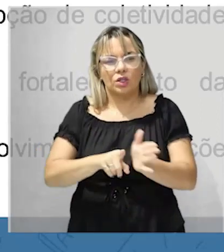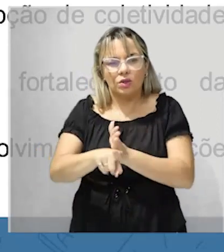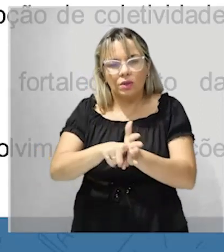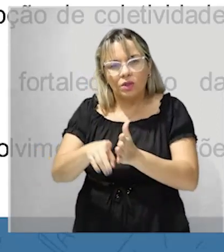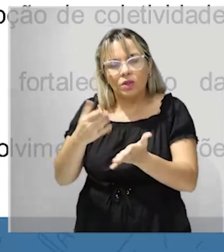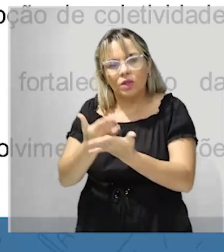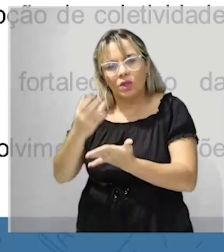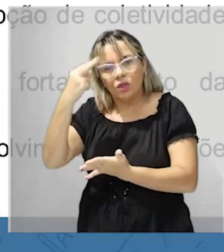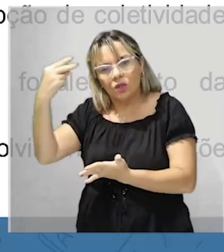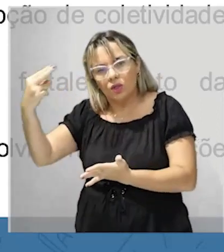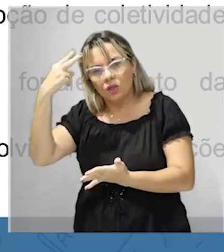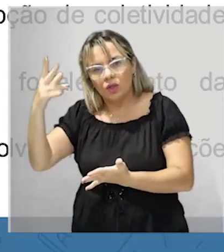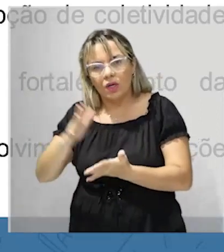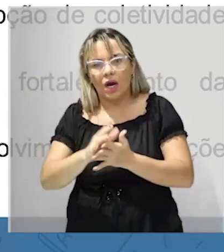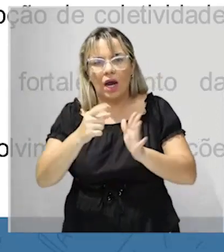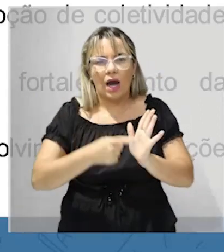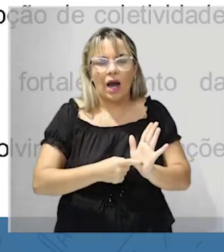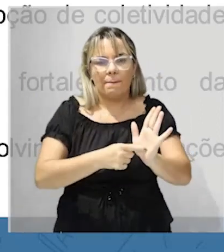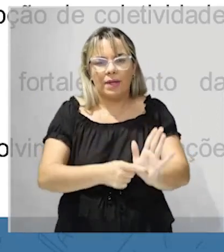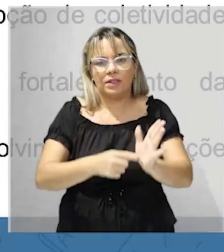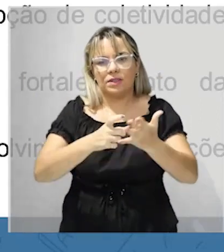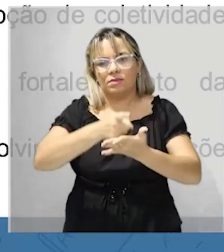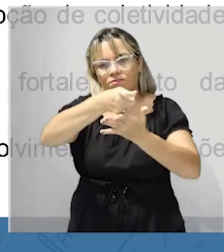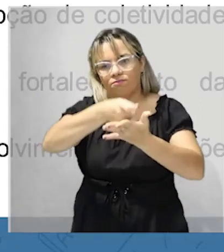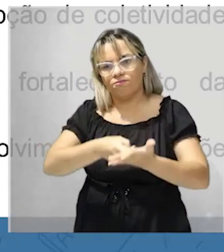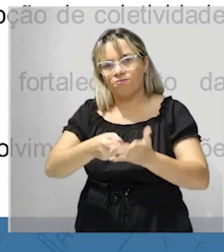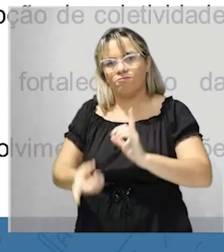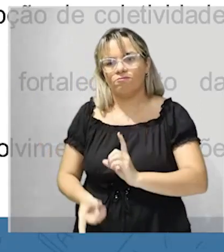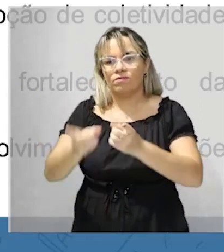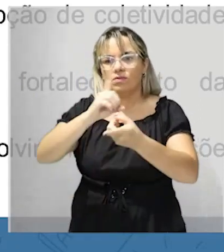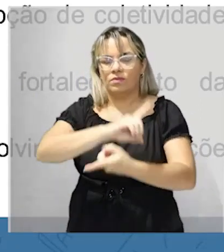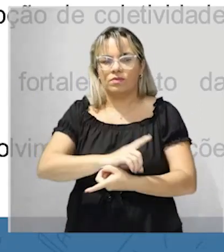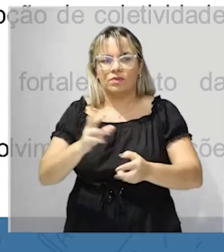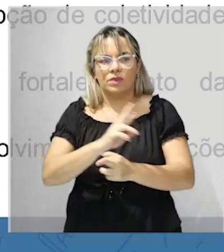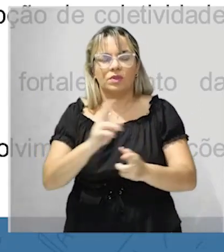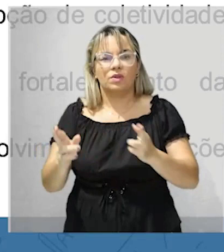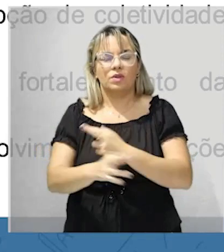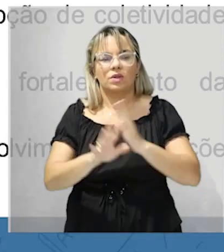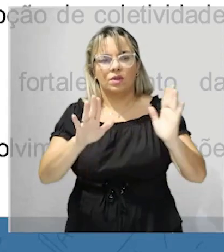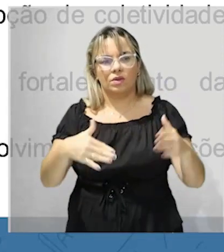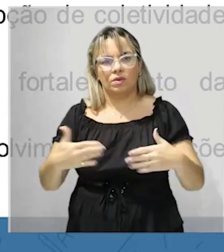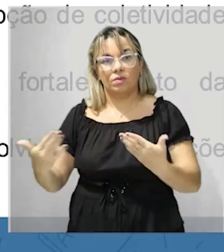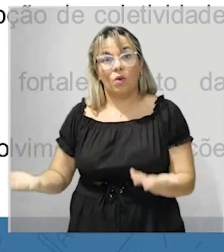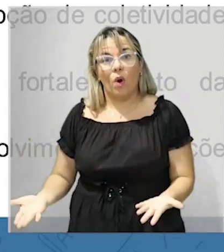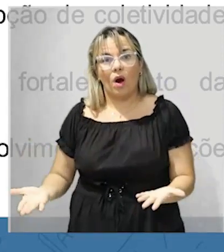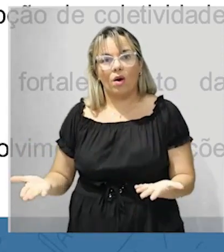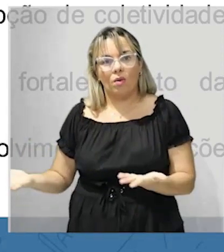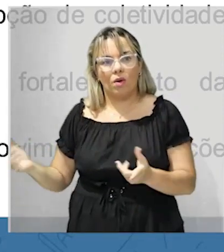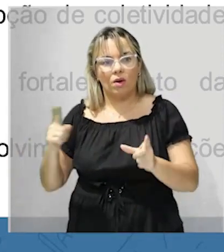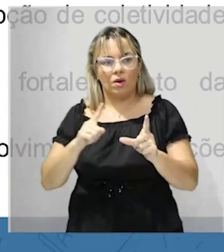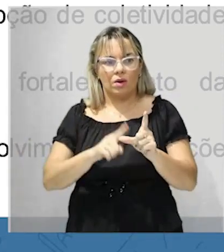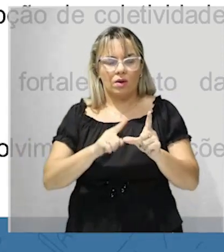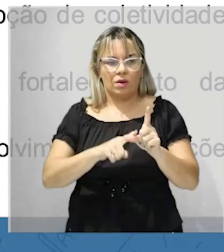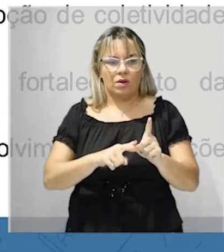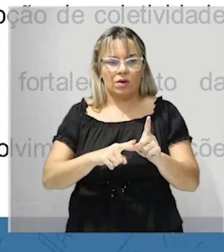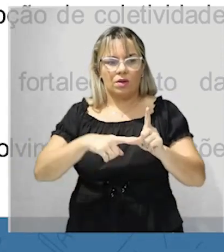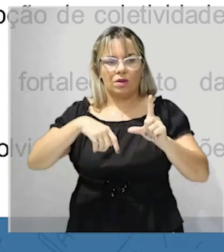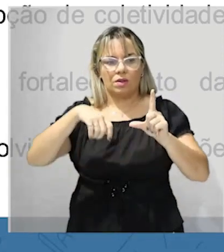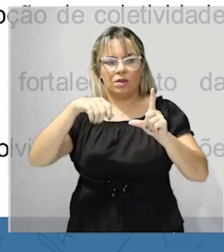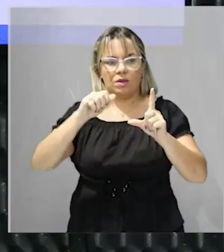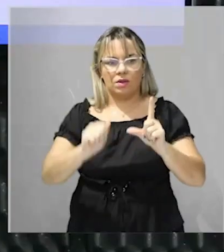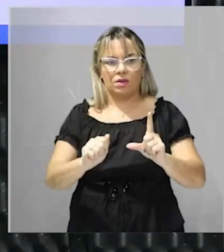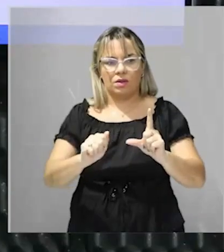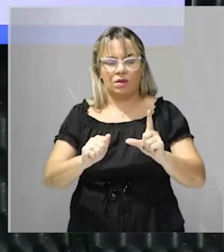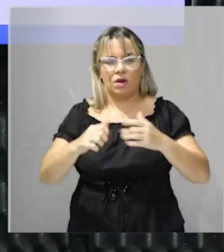referidos no texto são divergentes e são divergentes em relação o que? Ao papel desempenhado pelas universidades